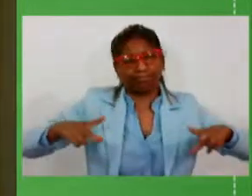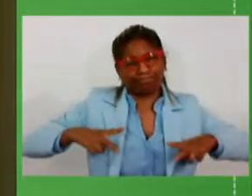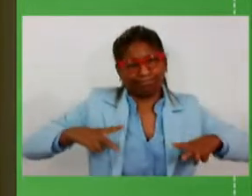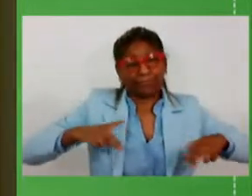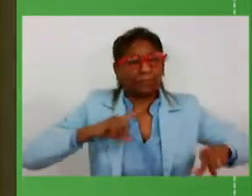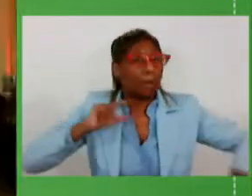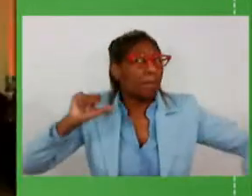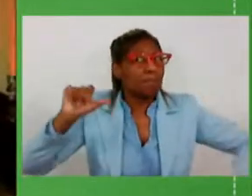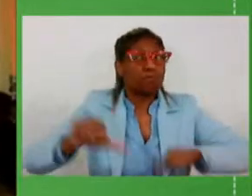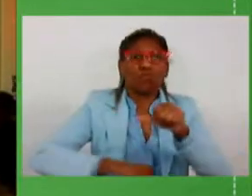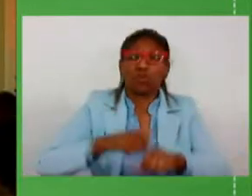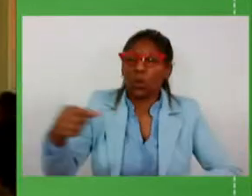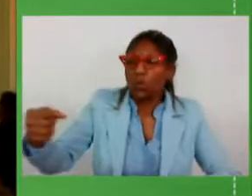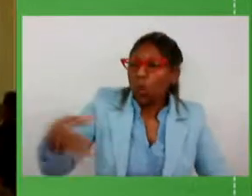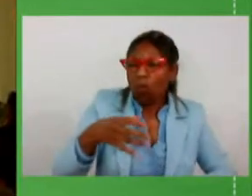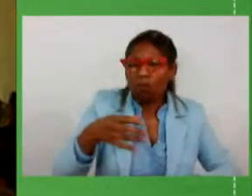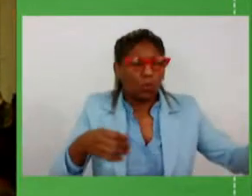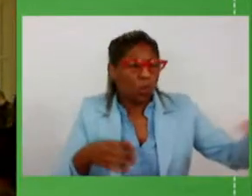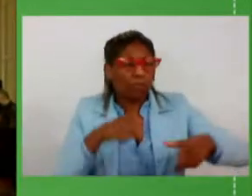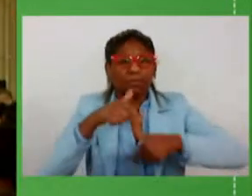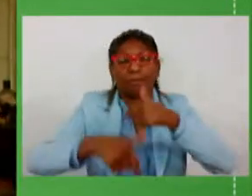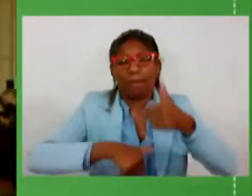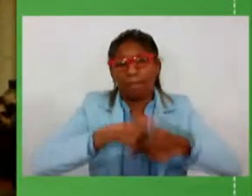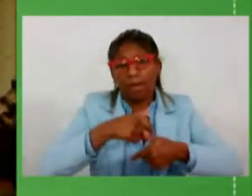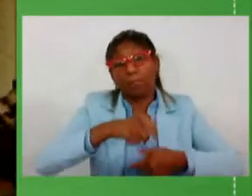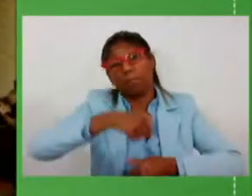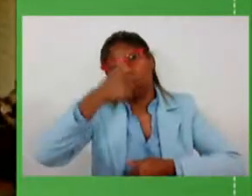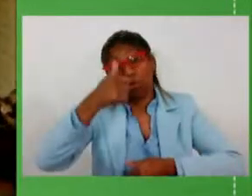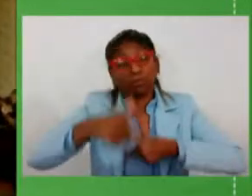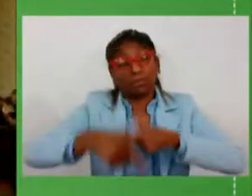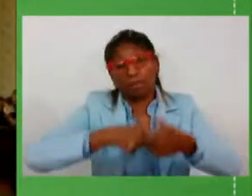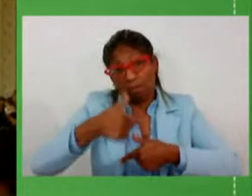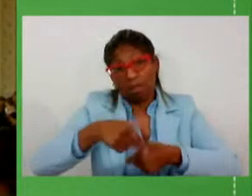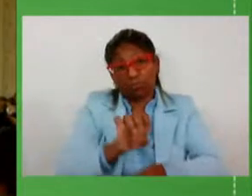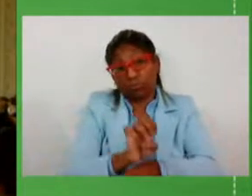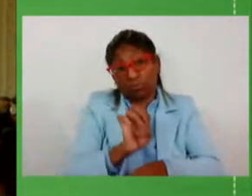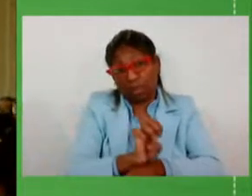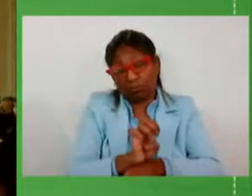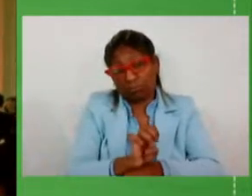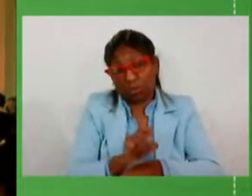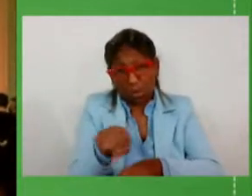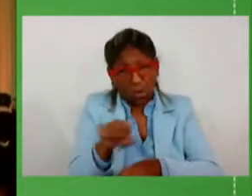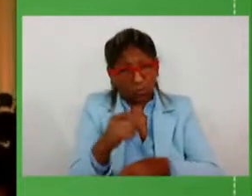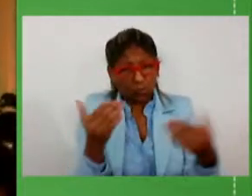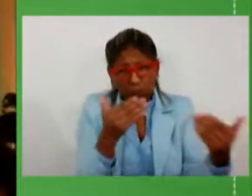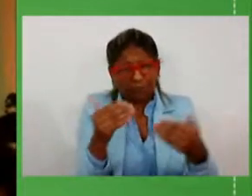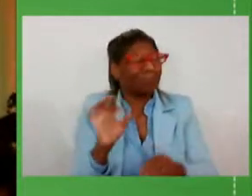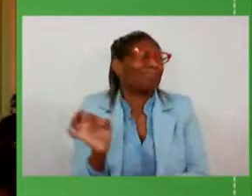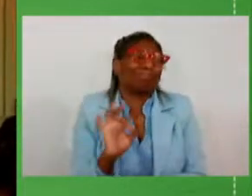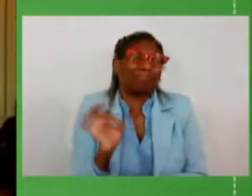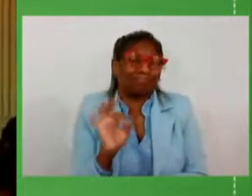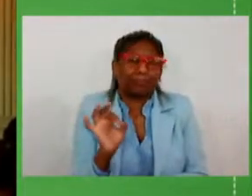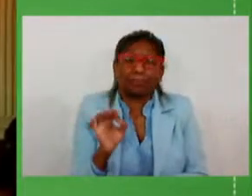porque nós vamos ter melhor prestação de serviços sem dúvida nenhuma na energia elétrica na distribuição de